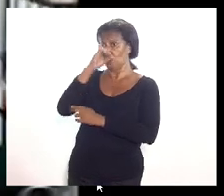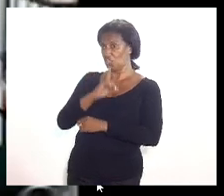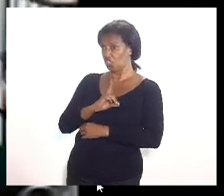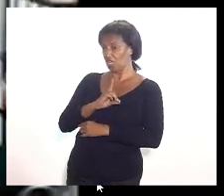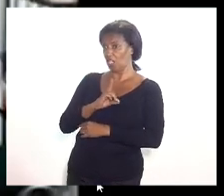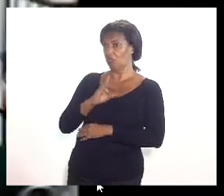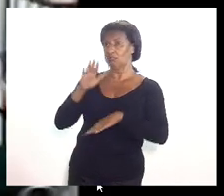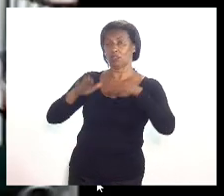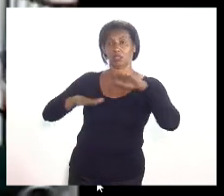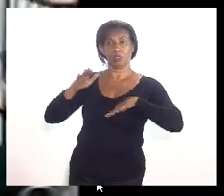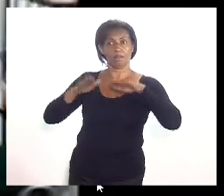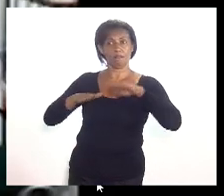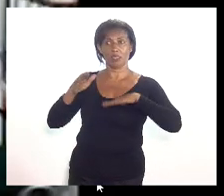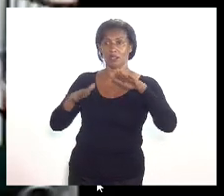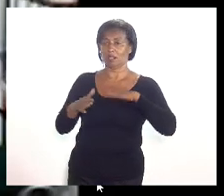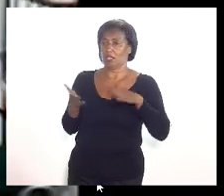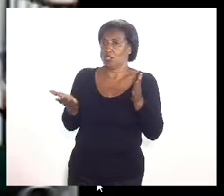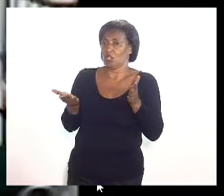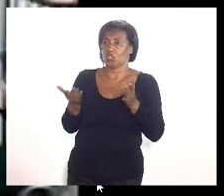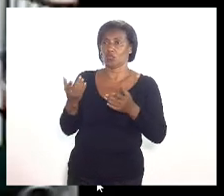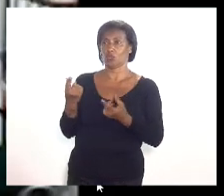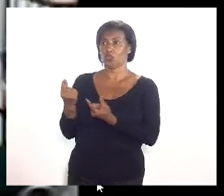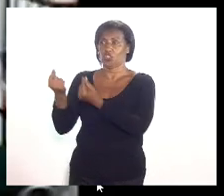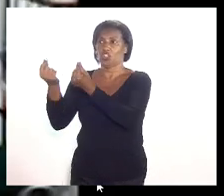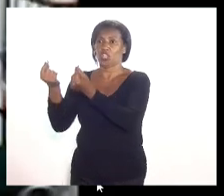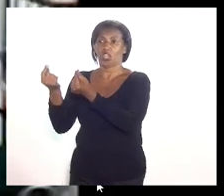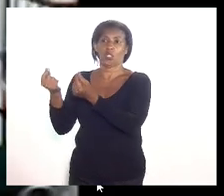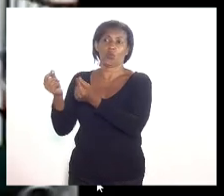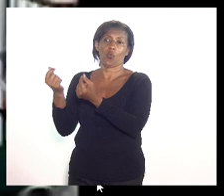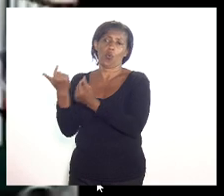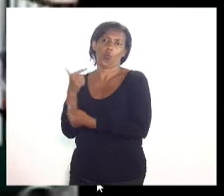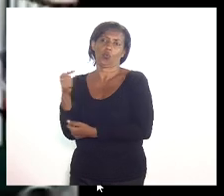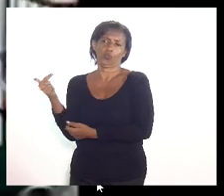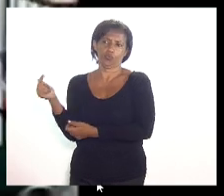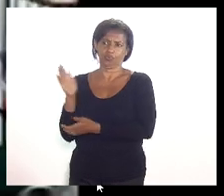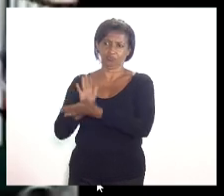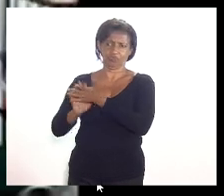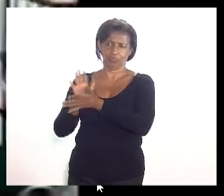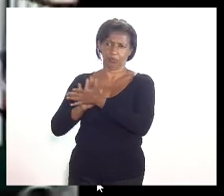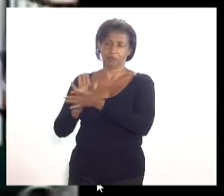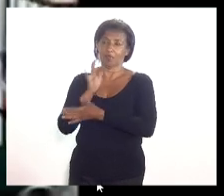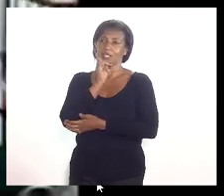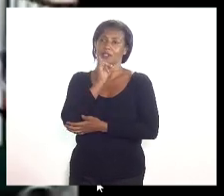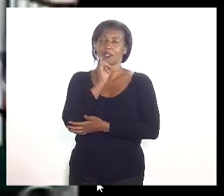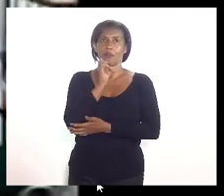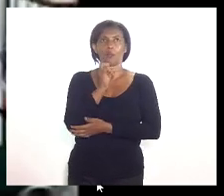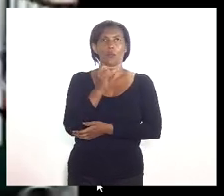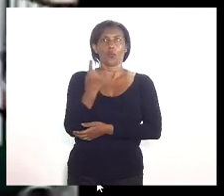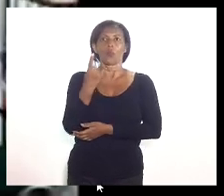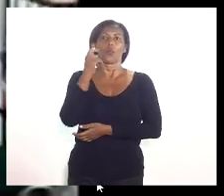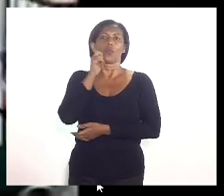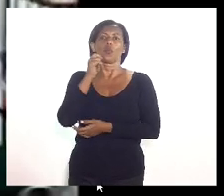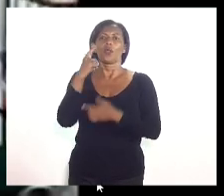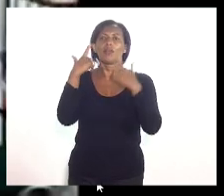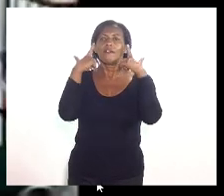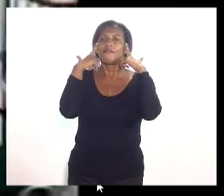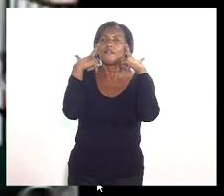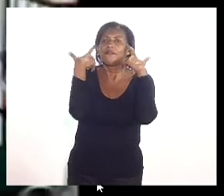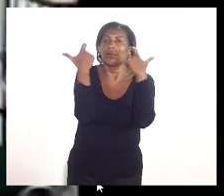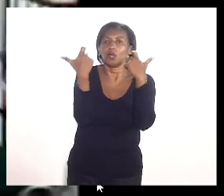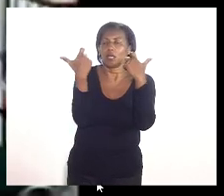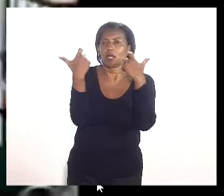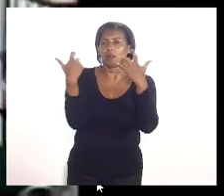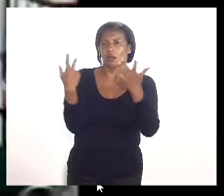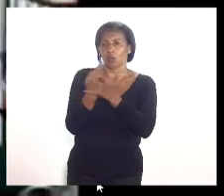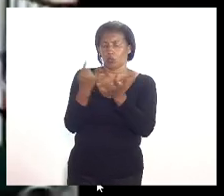condição financeira. Eu não sei se uma pessoa que foi vítima, no caso, uma mulher que foi vítima de violência, se ela